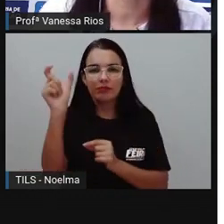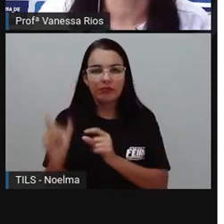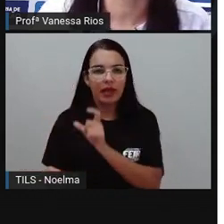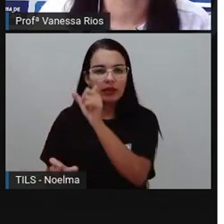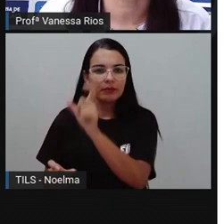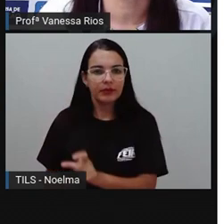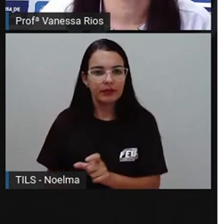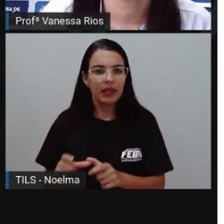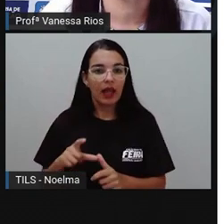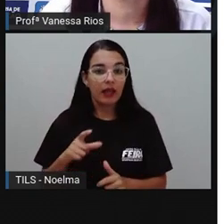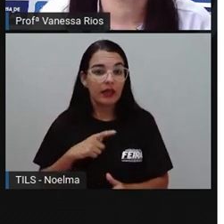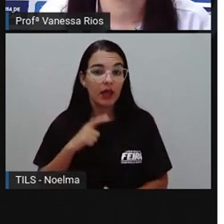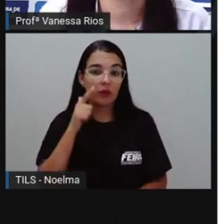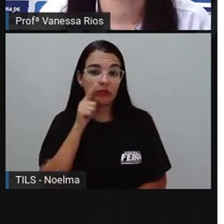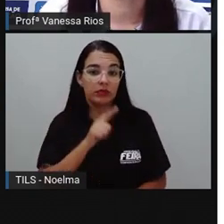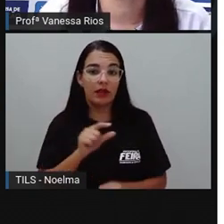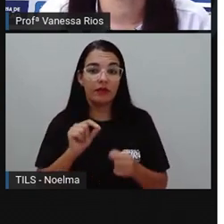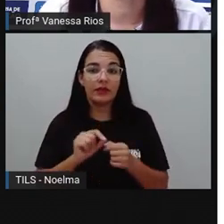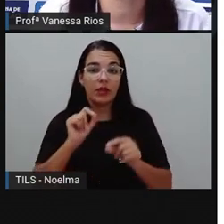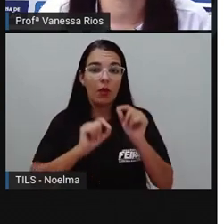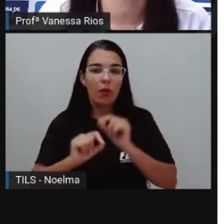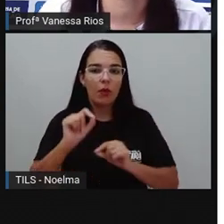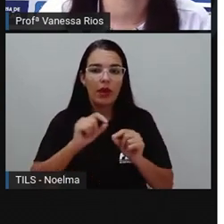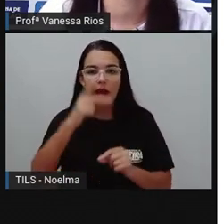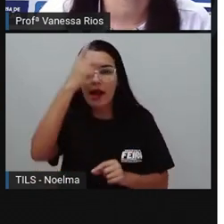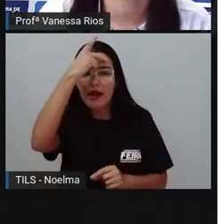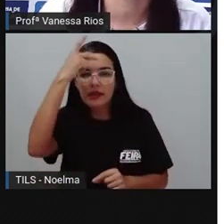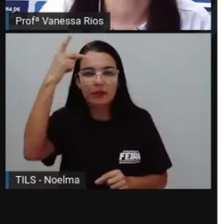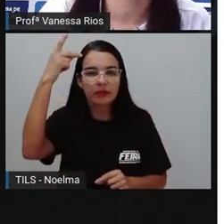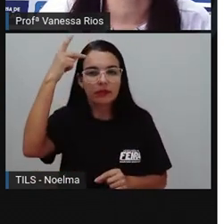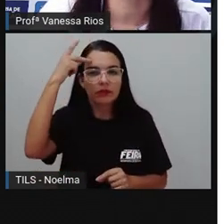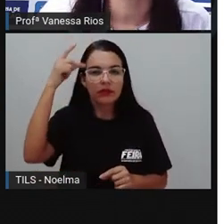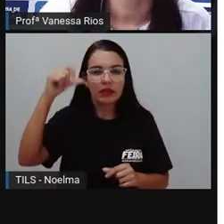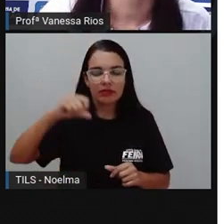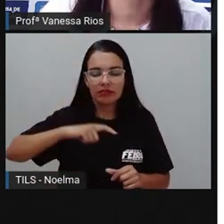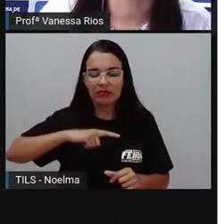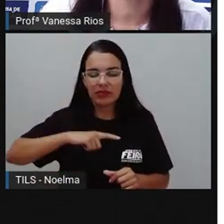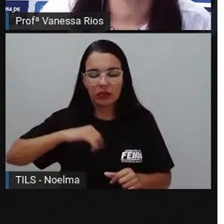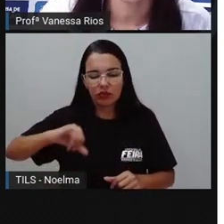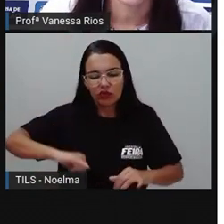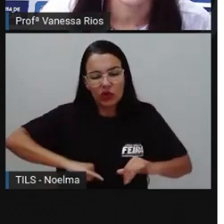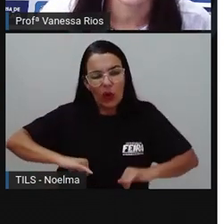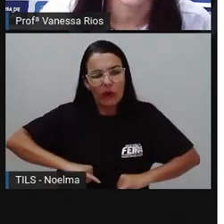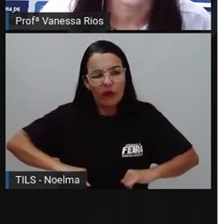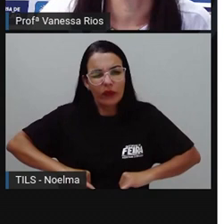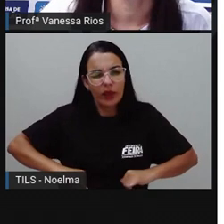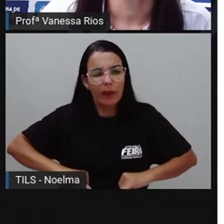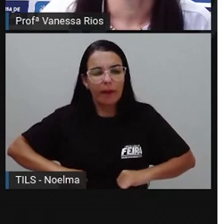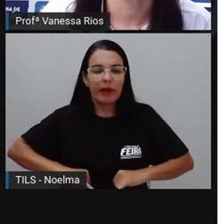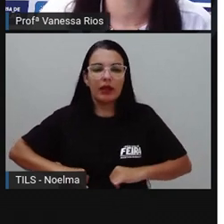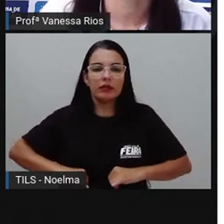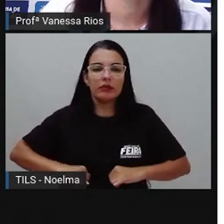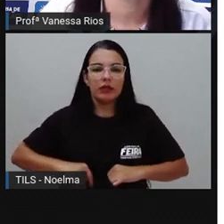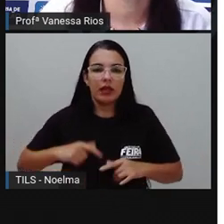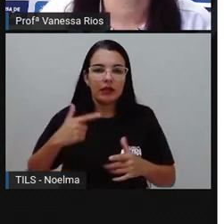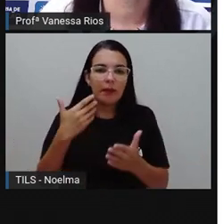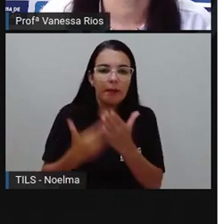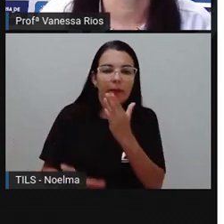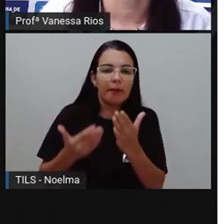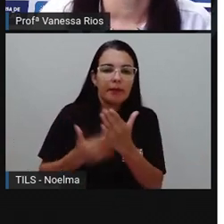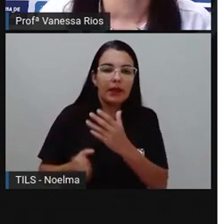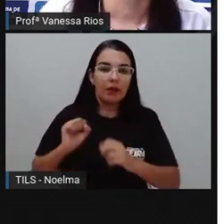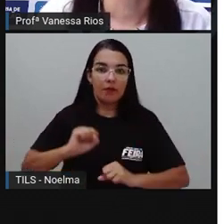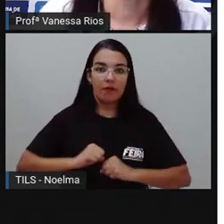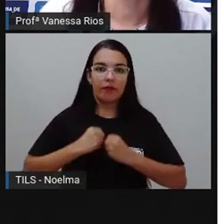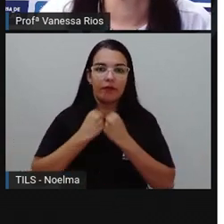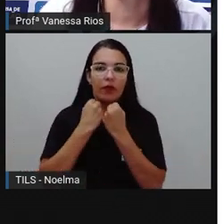entrelinhas conseguem fazer com que os terríveis momentos didáticos, sempre desnecessários, percam sua força.